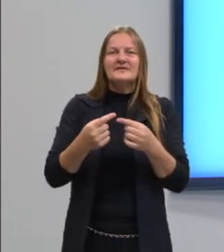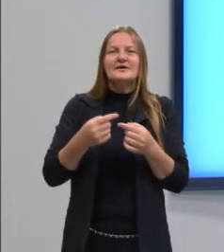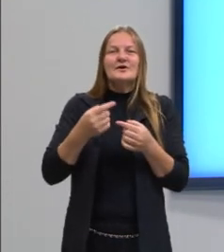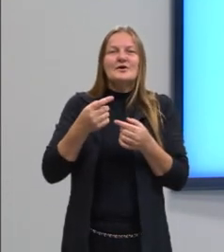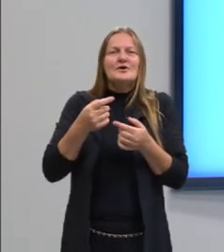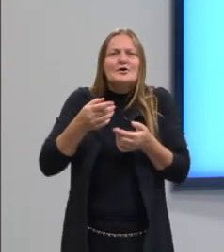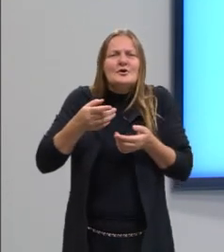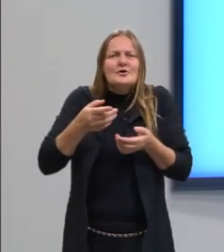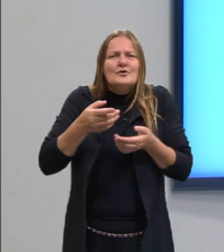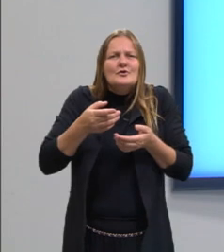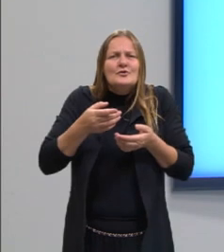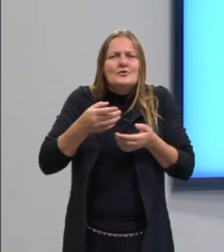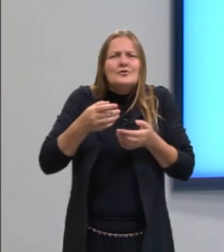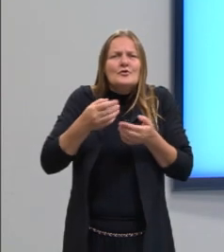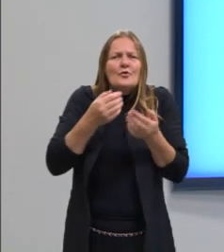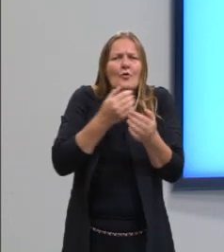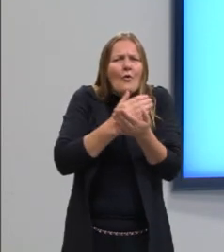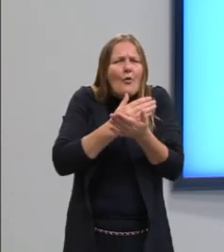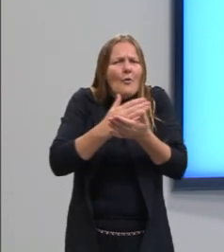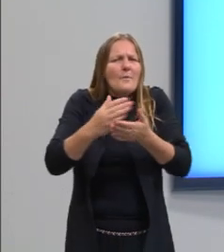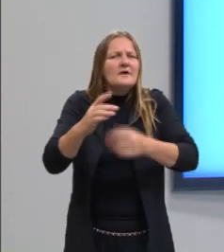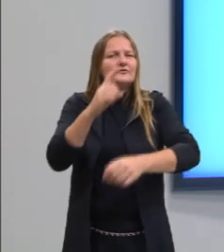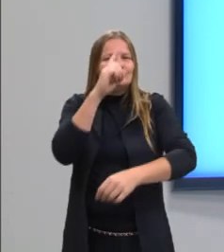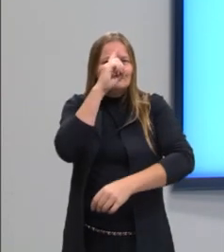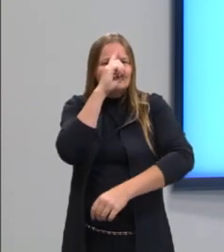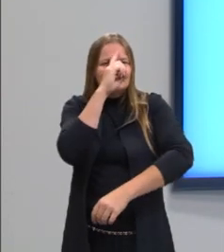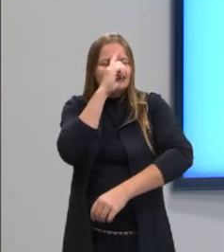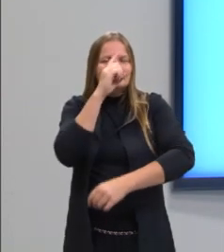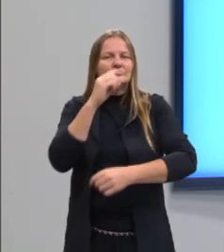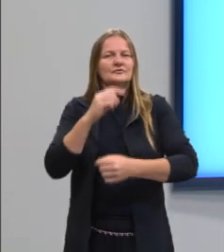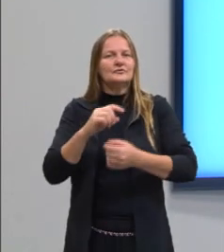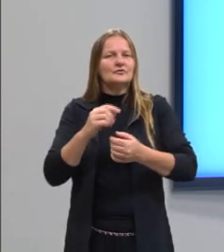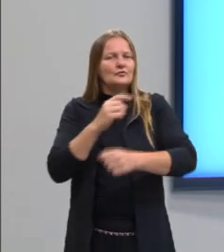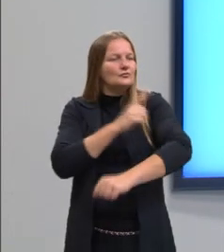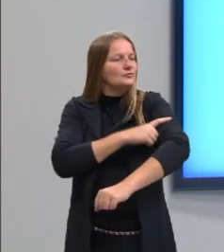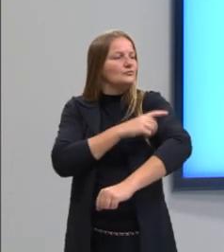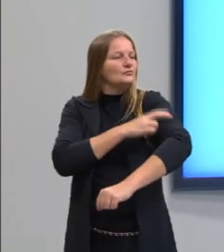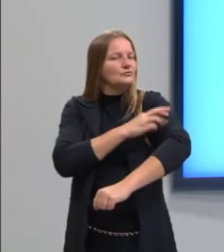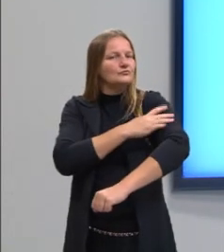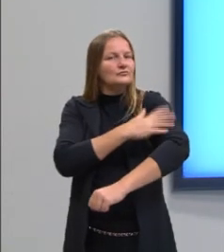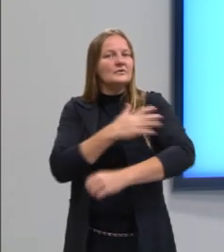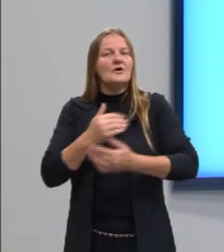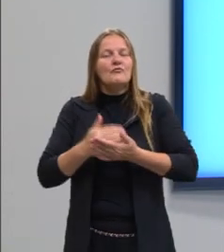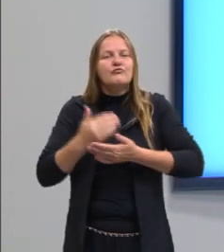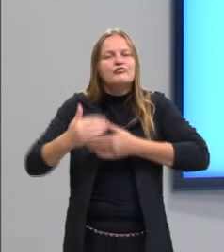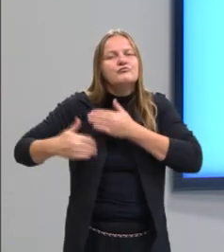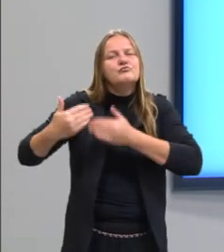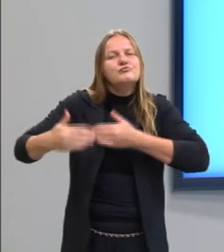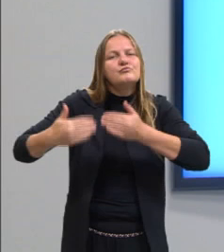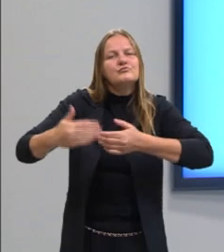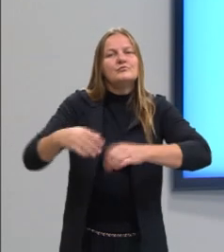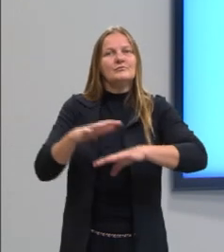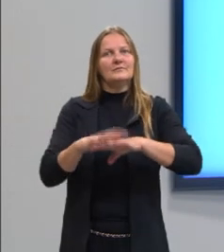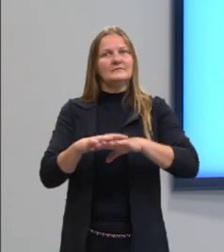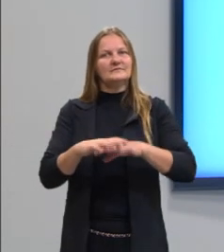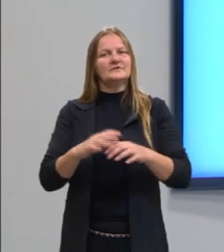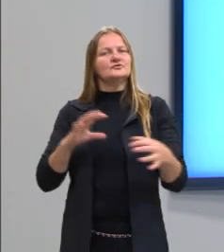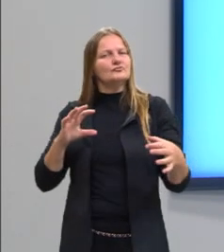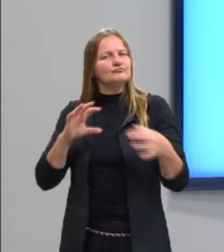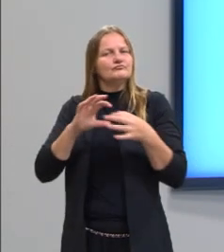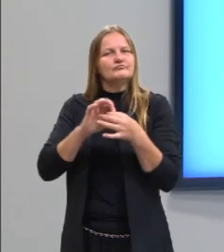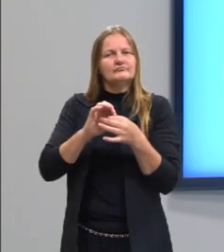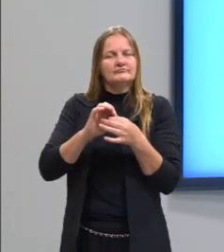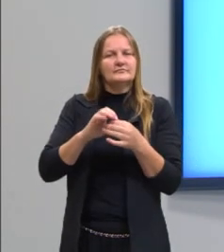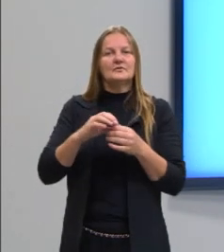estamos, então, lá no ensino fundamental, no primário, ao decorrer da nossa vida. Então, matemática está associada a